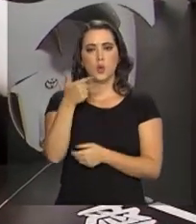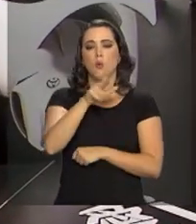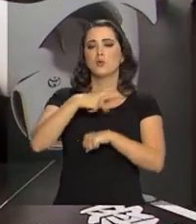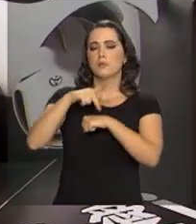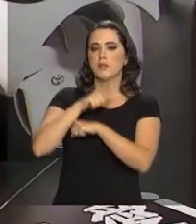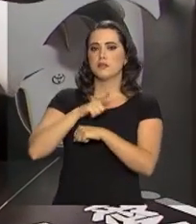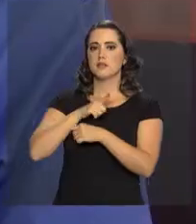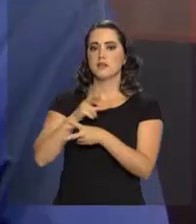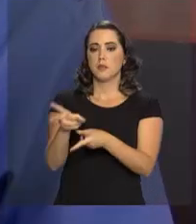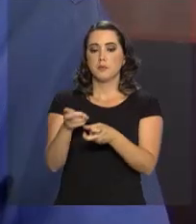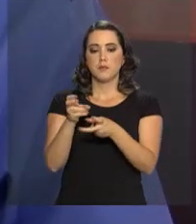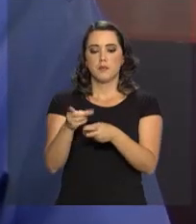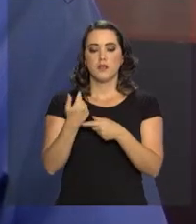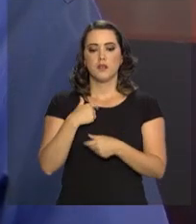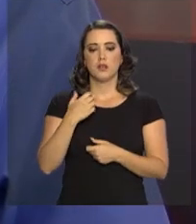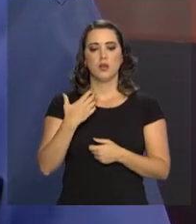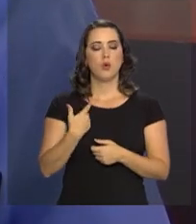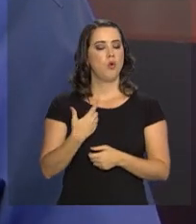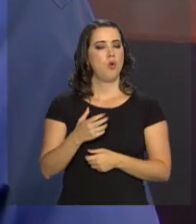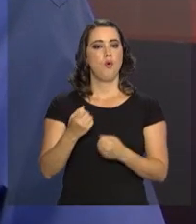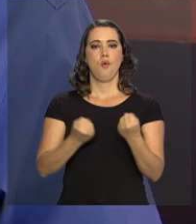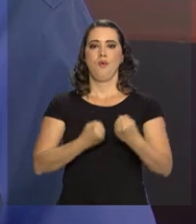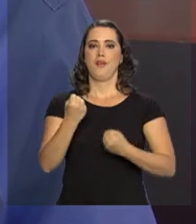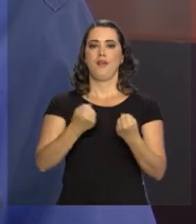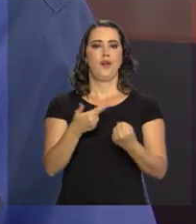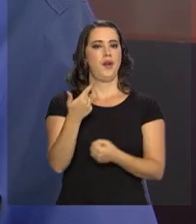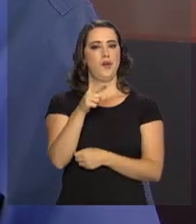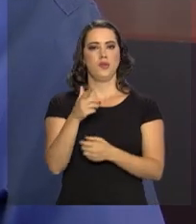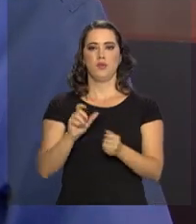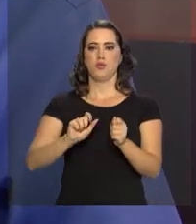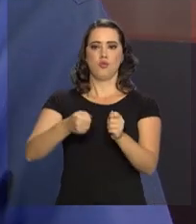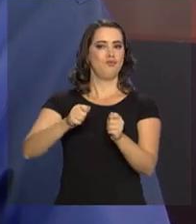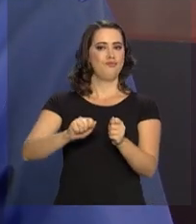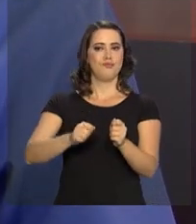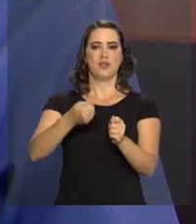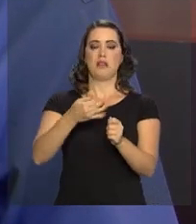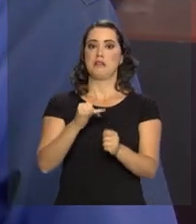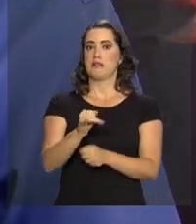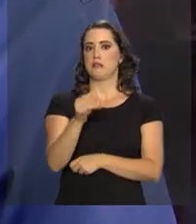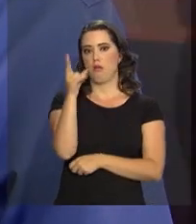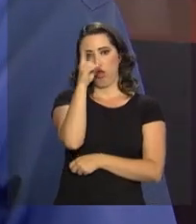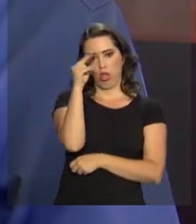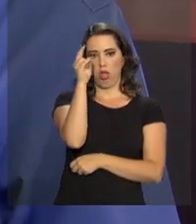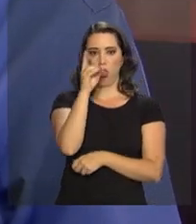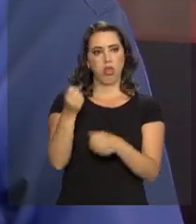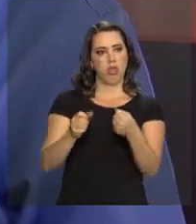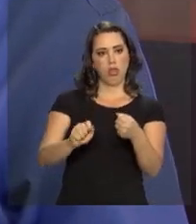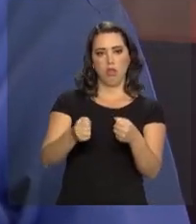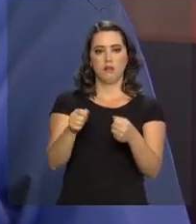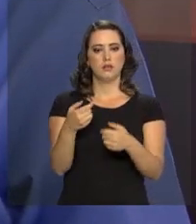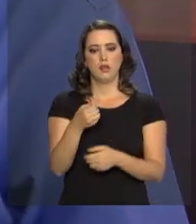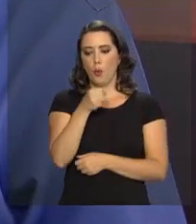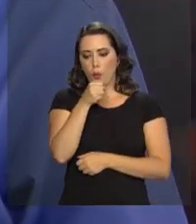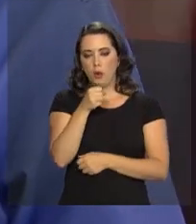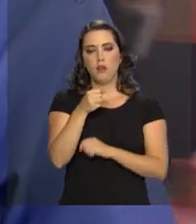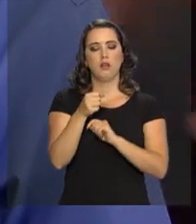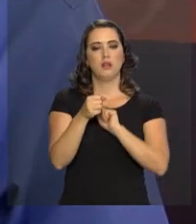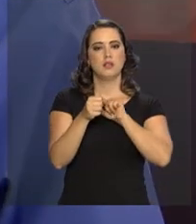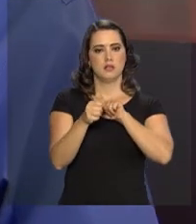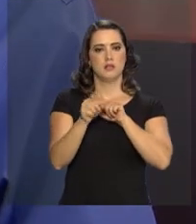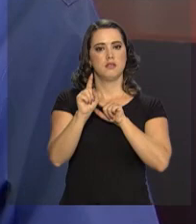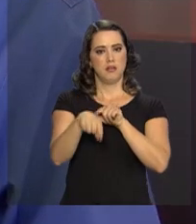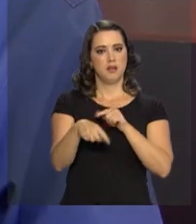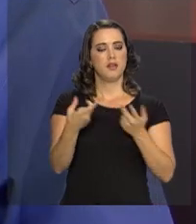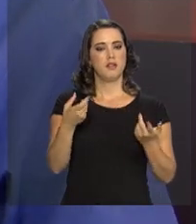você tem dispositivos que o carro não liga se você estiver embriagado. Então, o sensor para você ligar o carro é realmente um